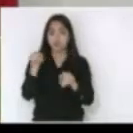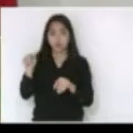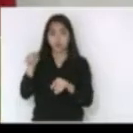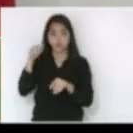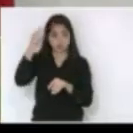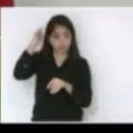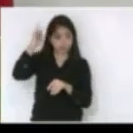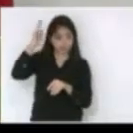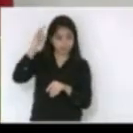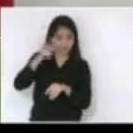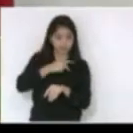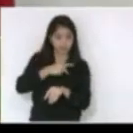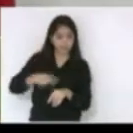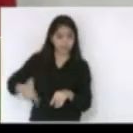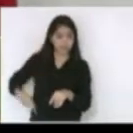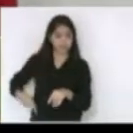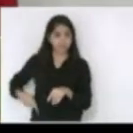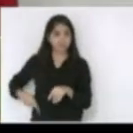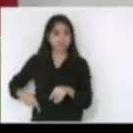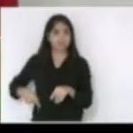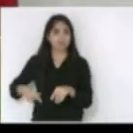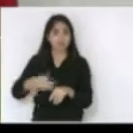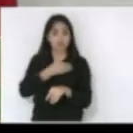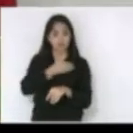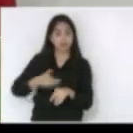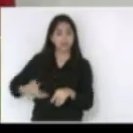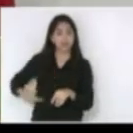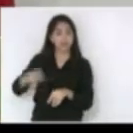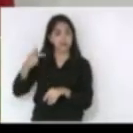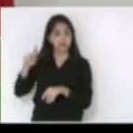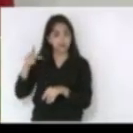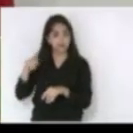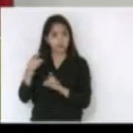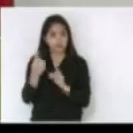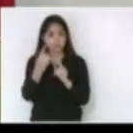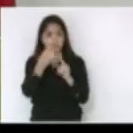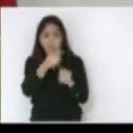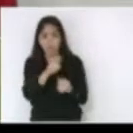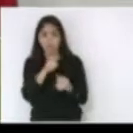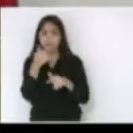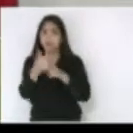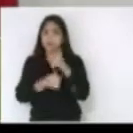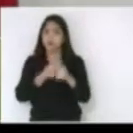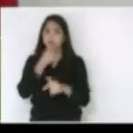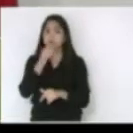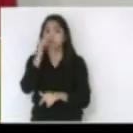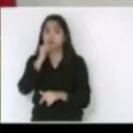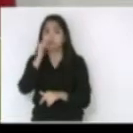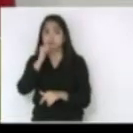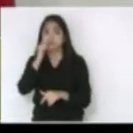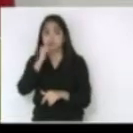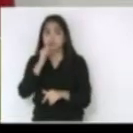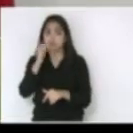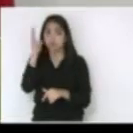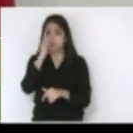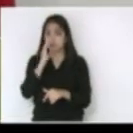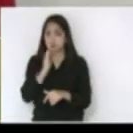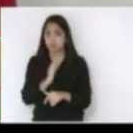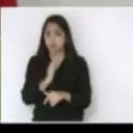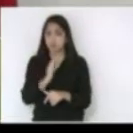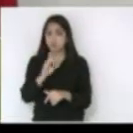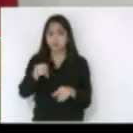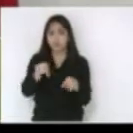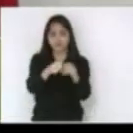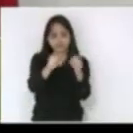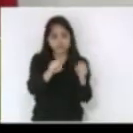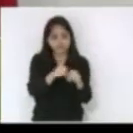avança para a etapa mais desumana contra os trabalhadores e trabalhadoras de nosso país que é o